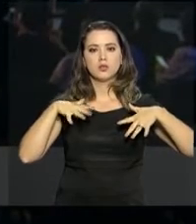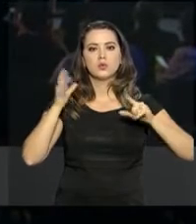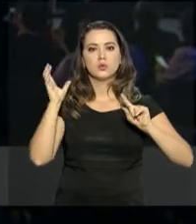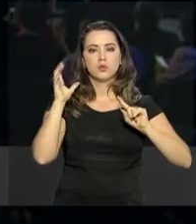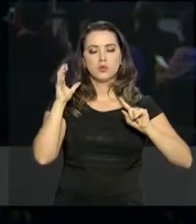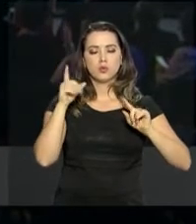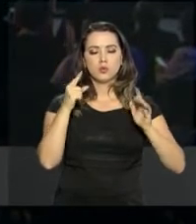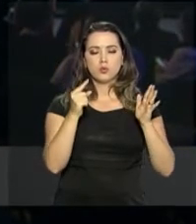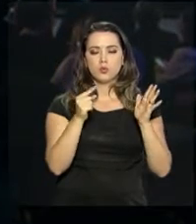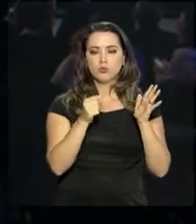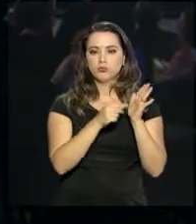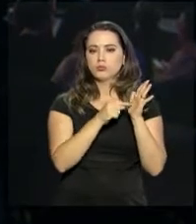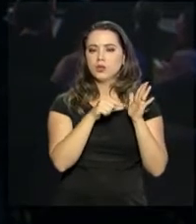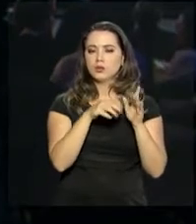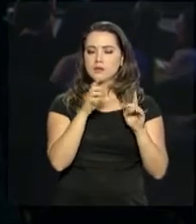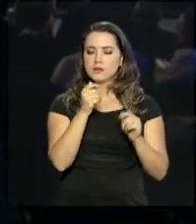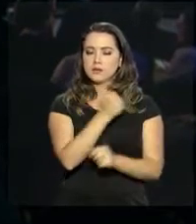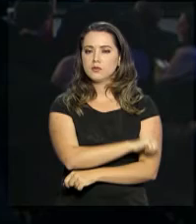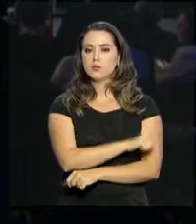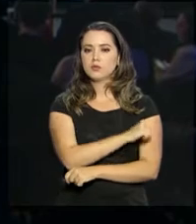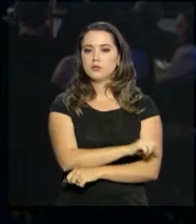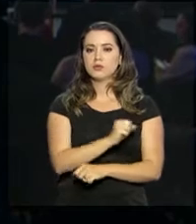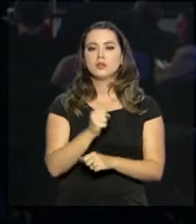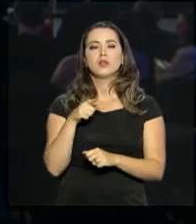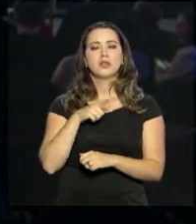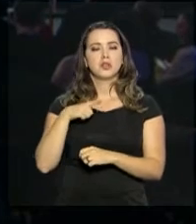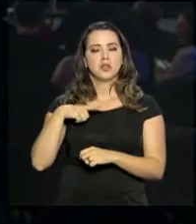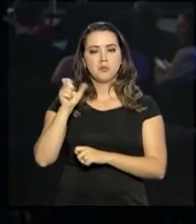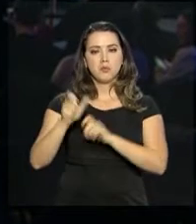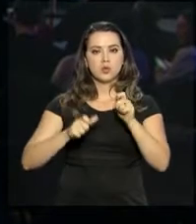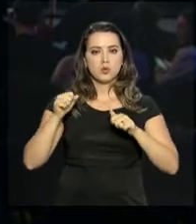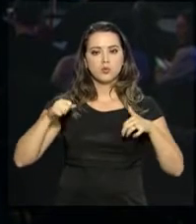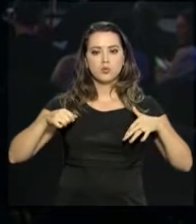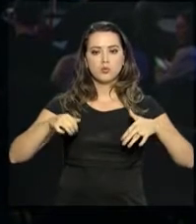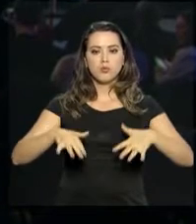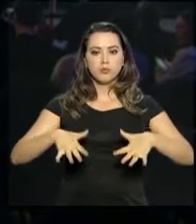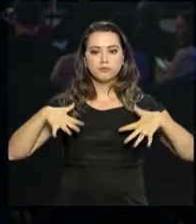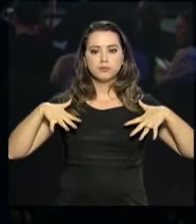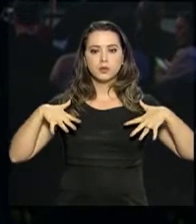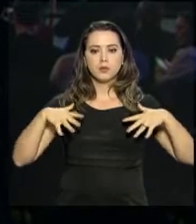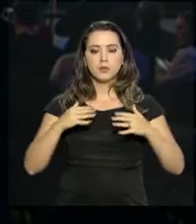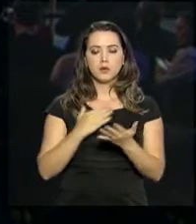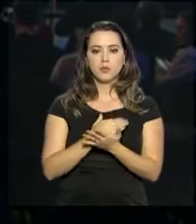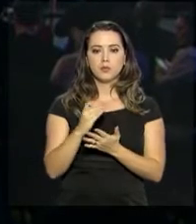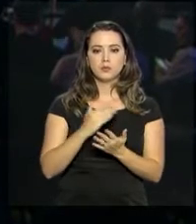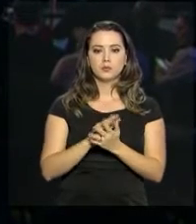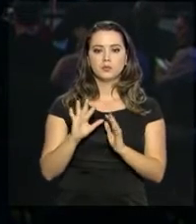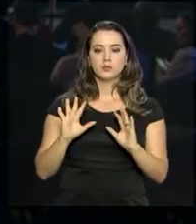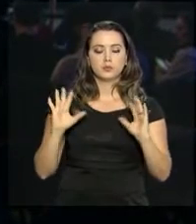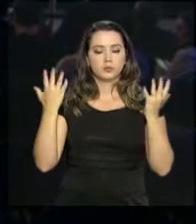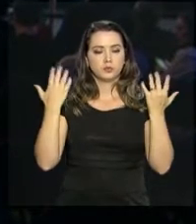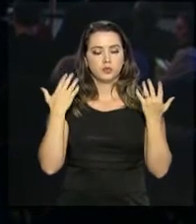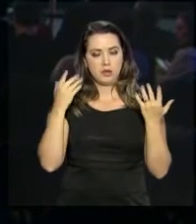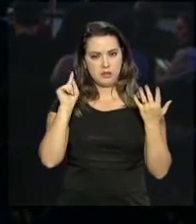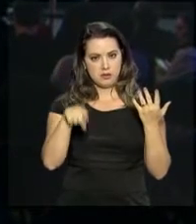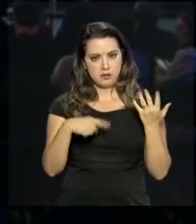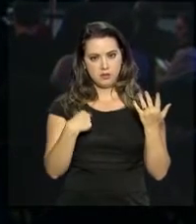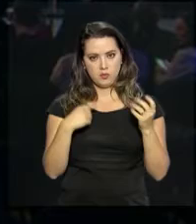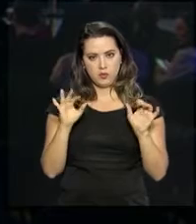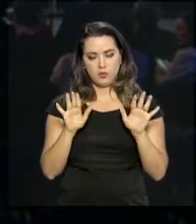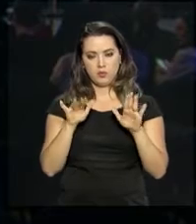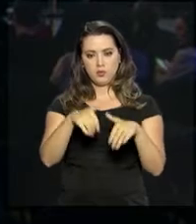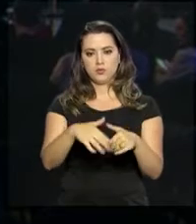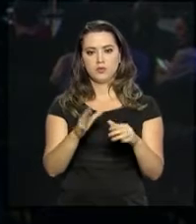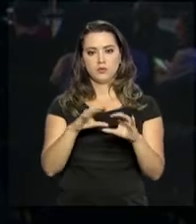Janeiro, está lotado aqui no aguardo da chegada do presidente Michel Temer para início da cerimônia de encerramento do